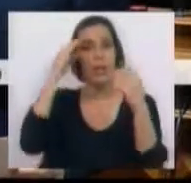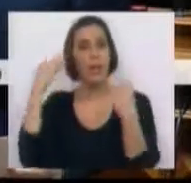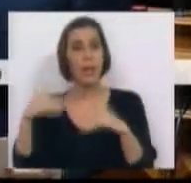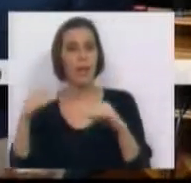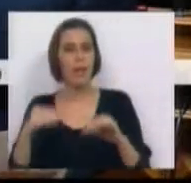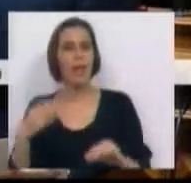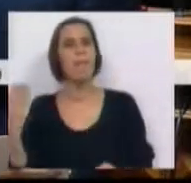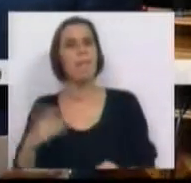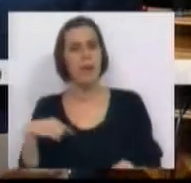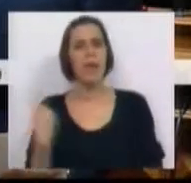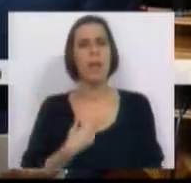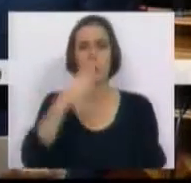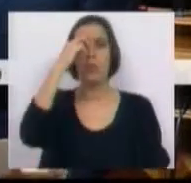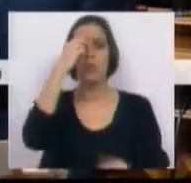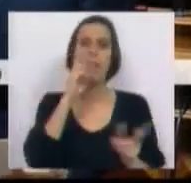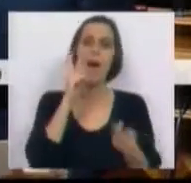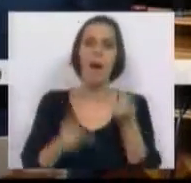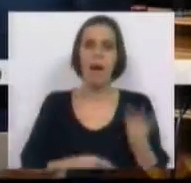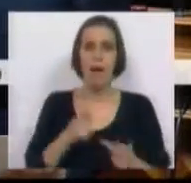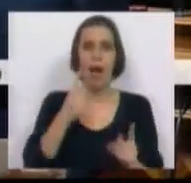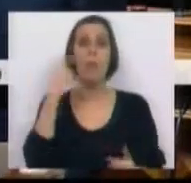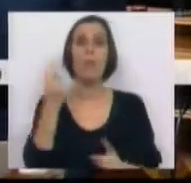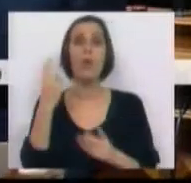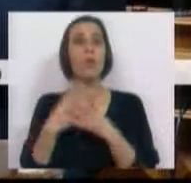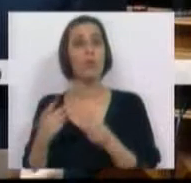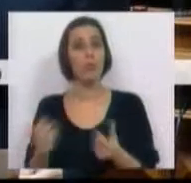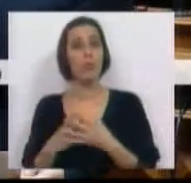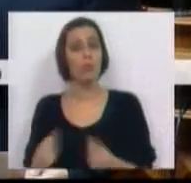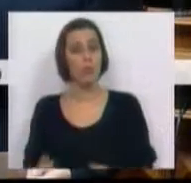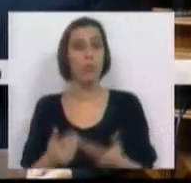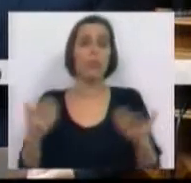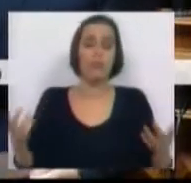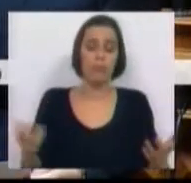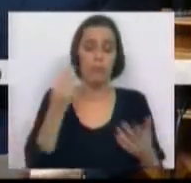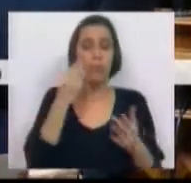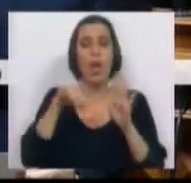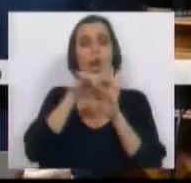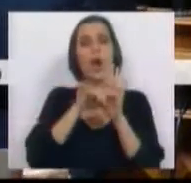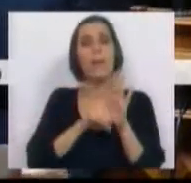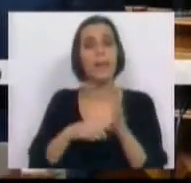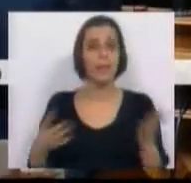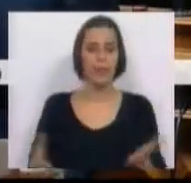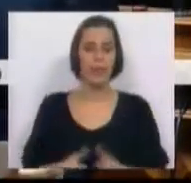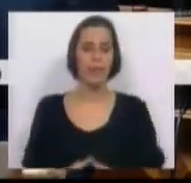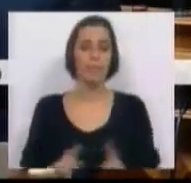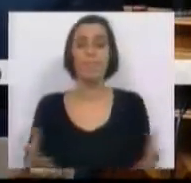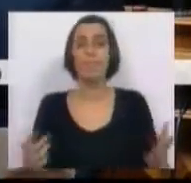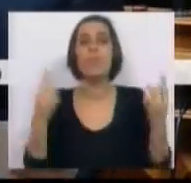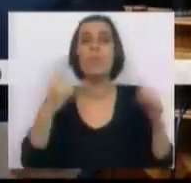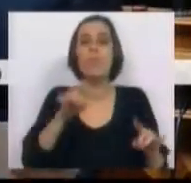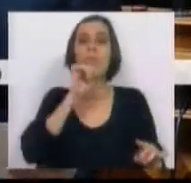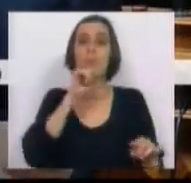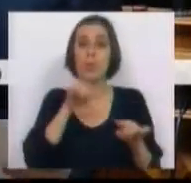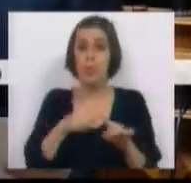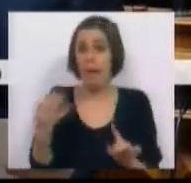merece todo o esforço de análise e de busca de soluções designadamente de natureza normativa. Só será